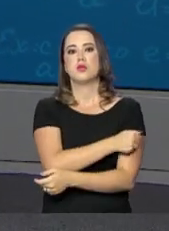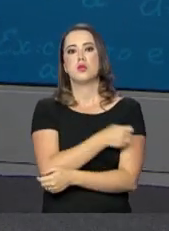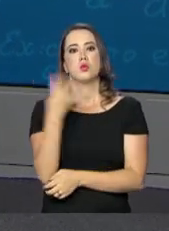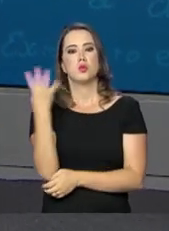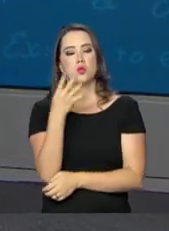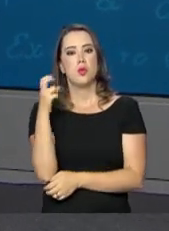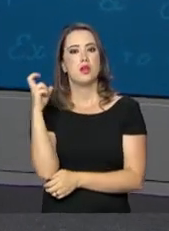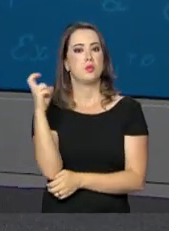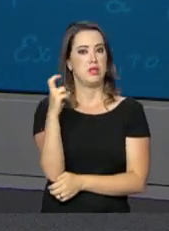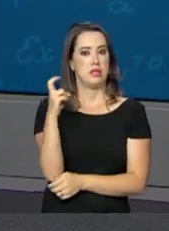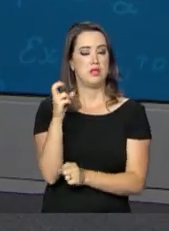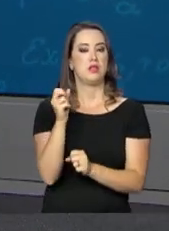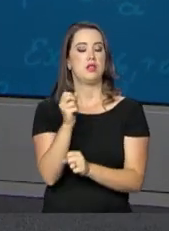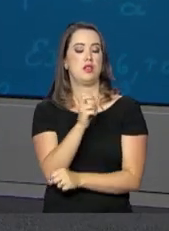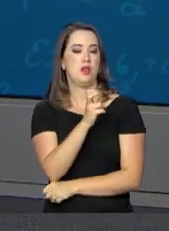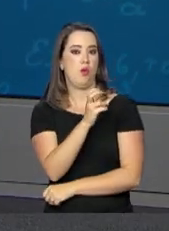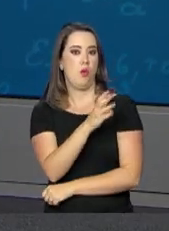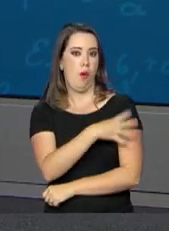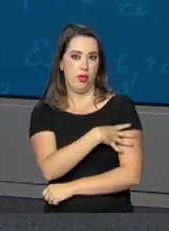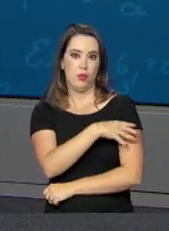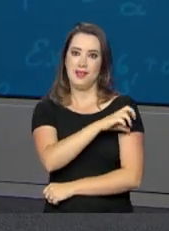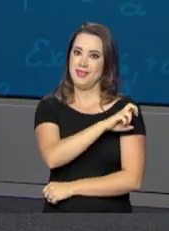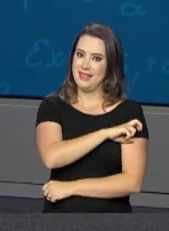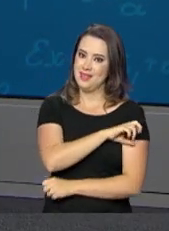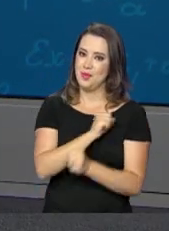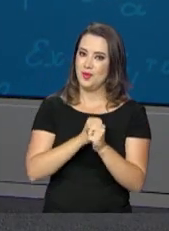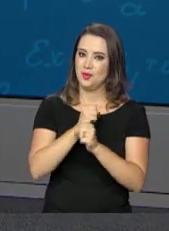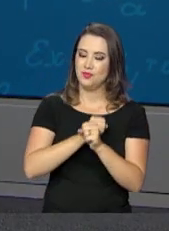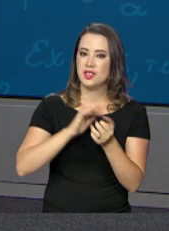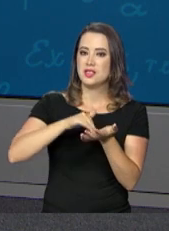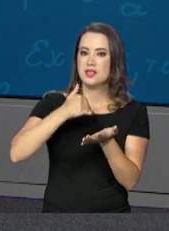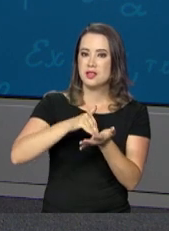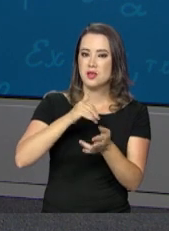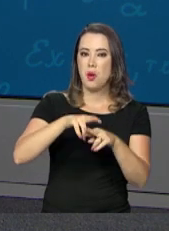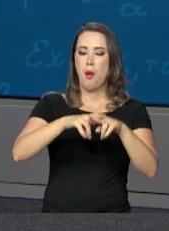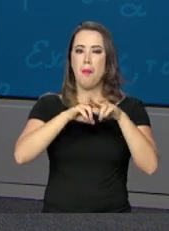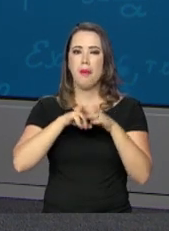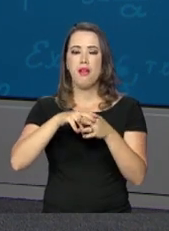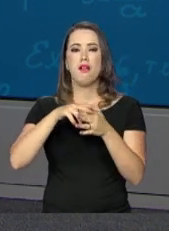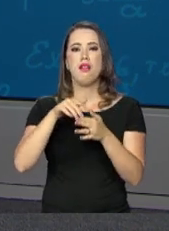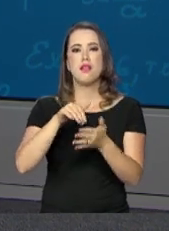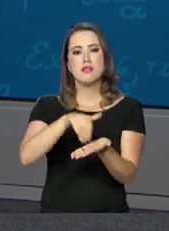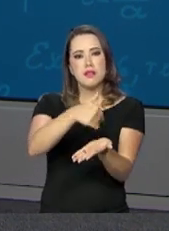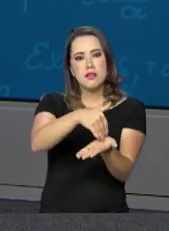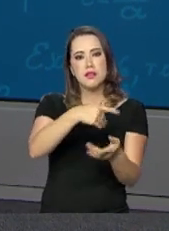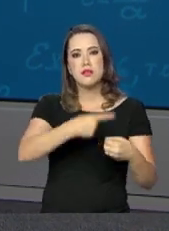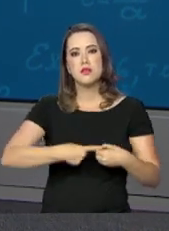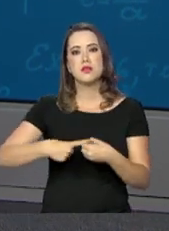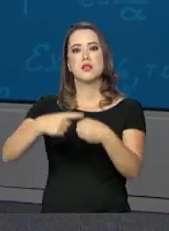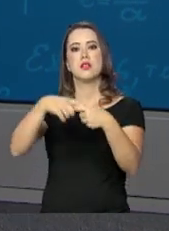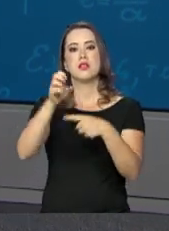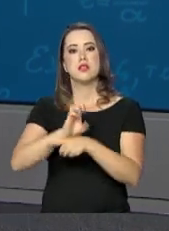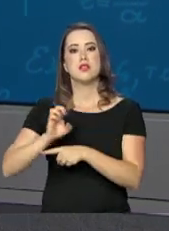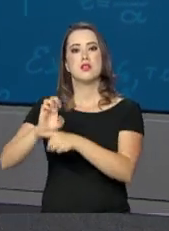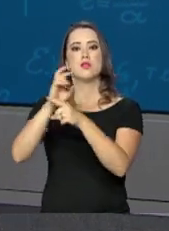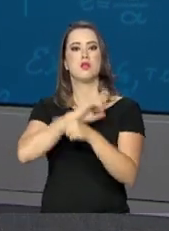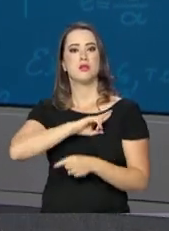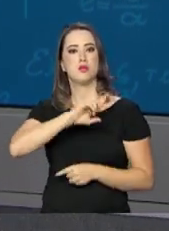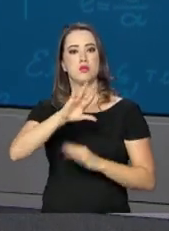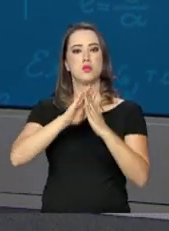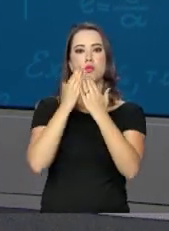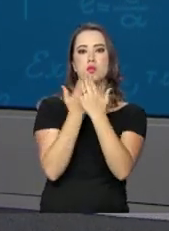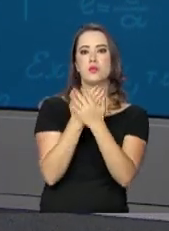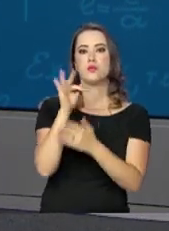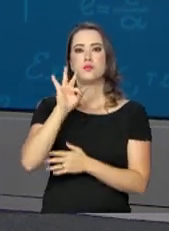quarto e quinto anos. As inscrições têm que ser feitas pelas secretarias municipais, estaduais e por representantes